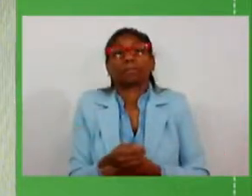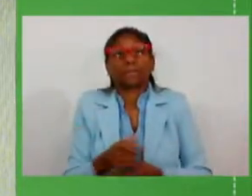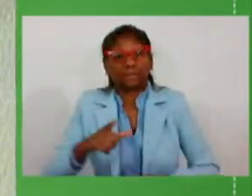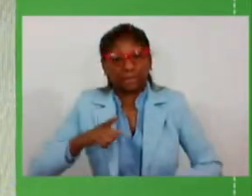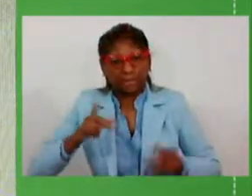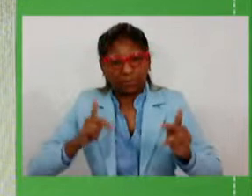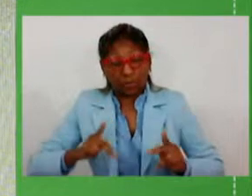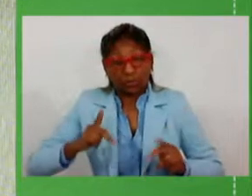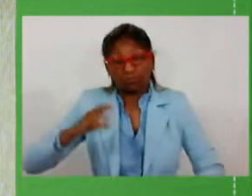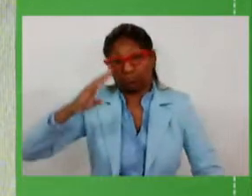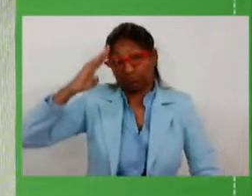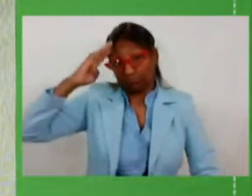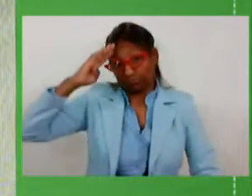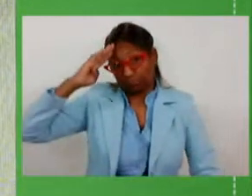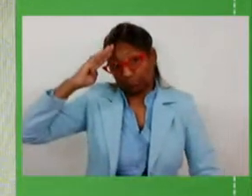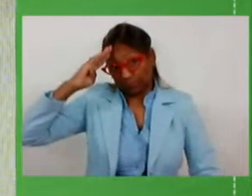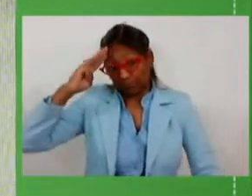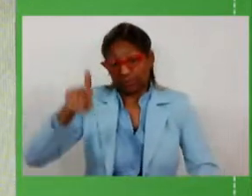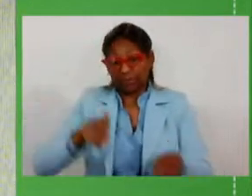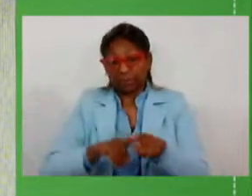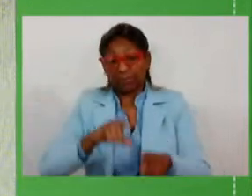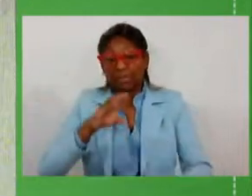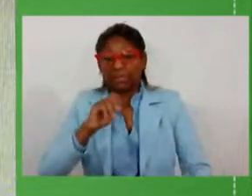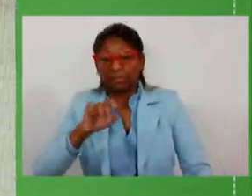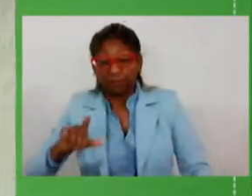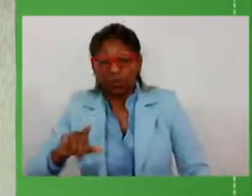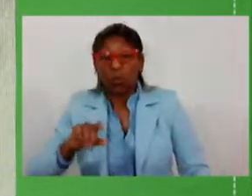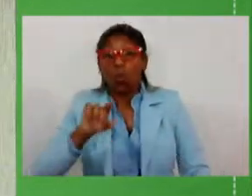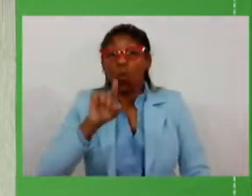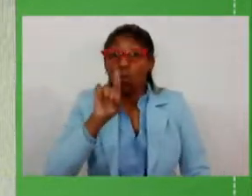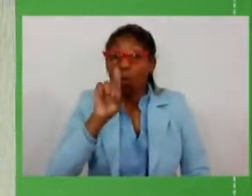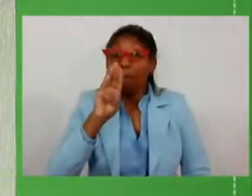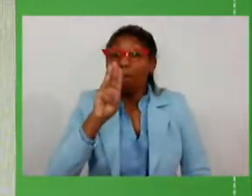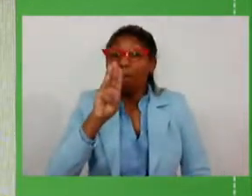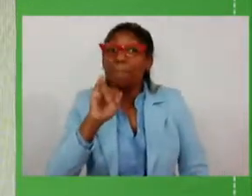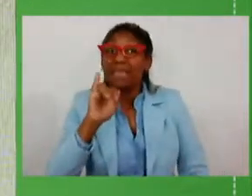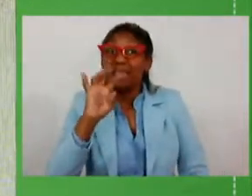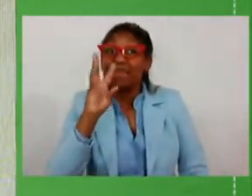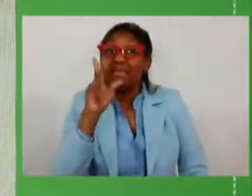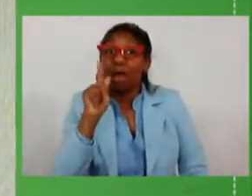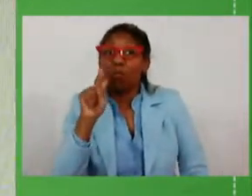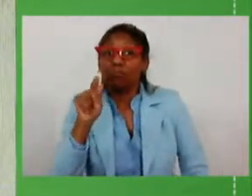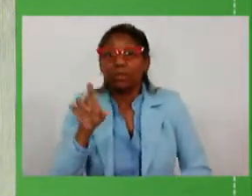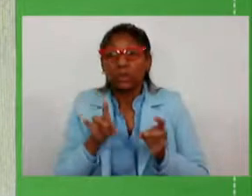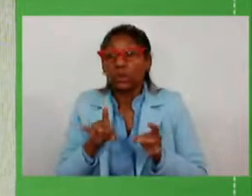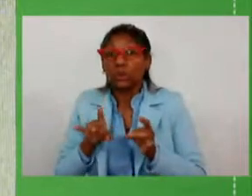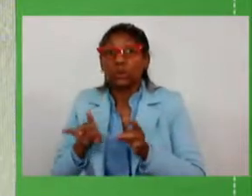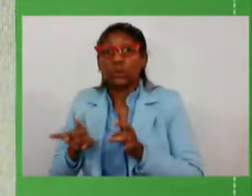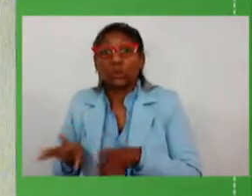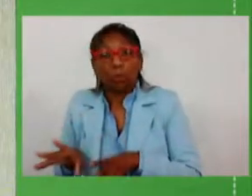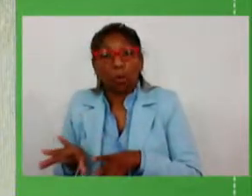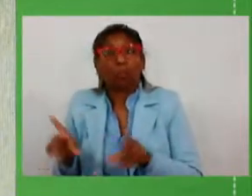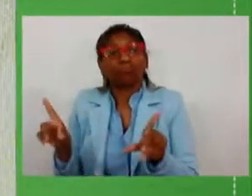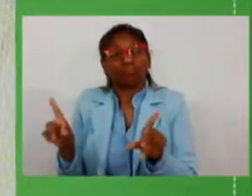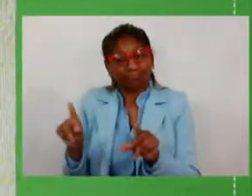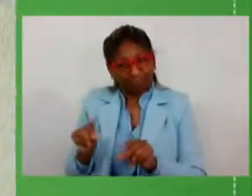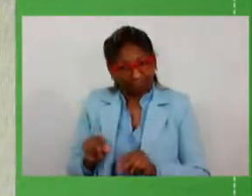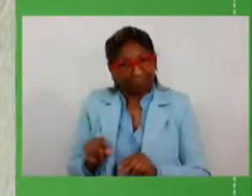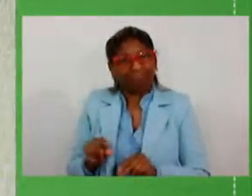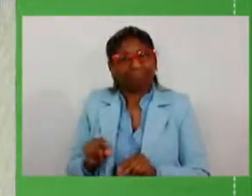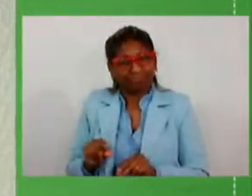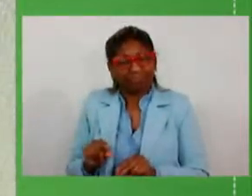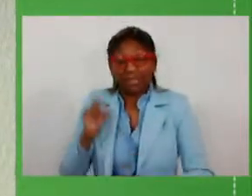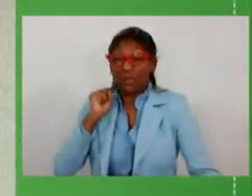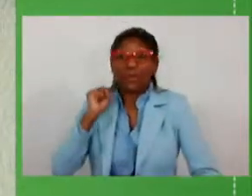militares, nós vamos ter cerca de um bilhão de reais de economia na folha de pagamento do Estado. E no próximo